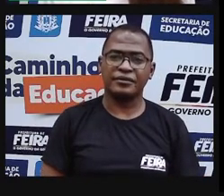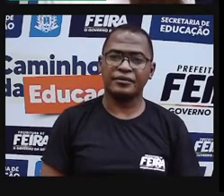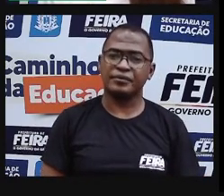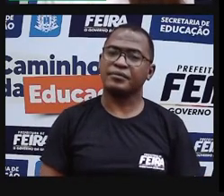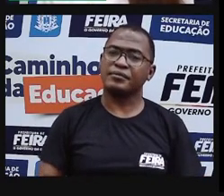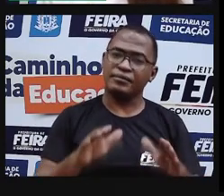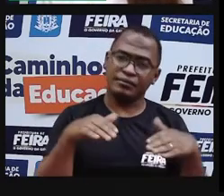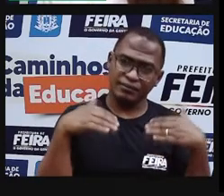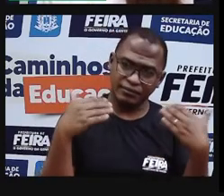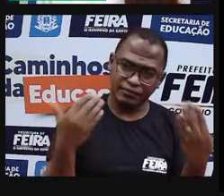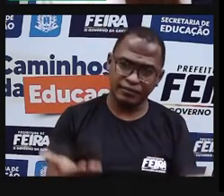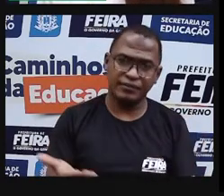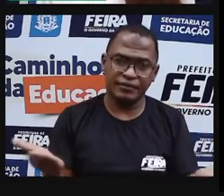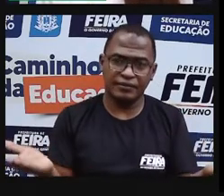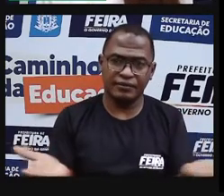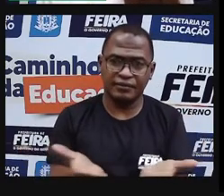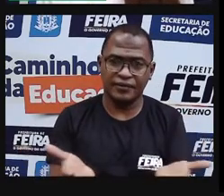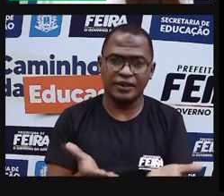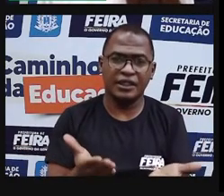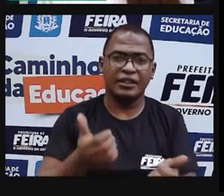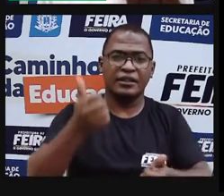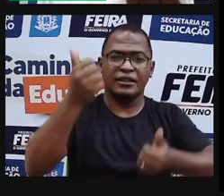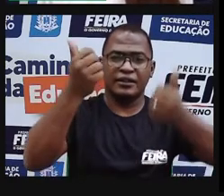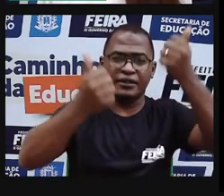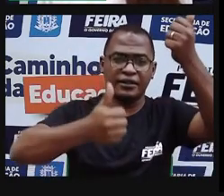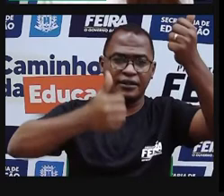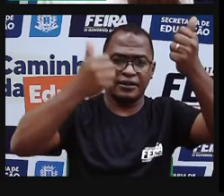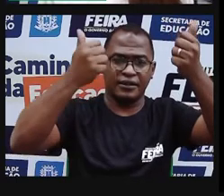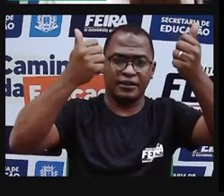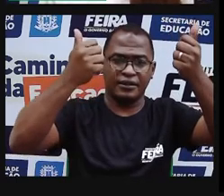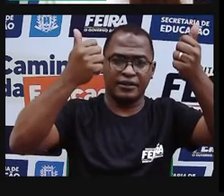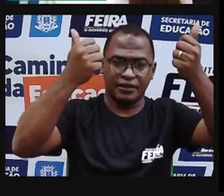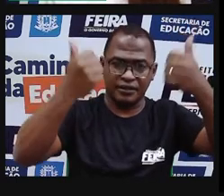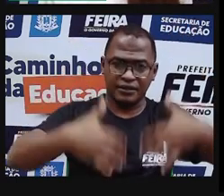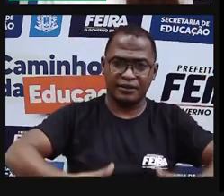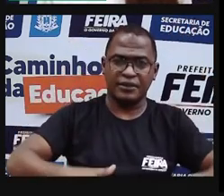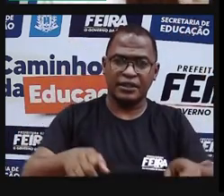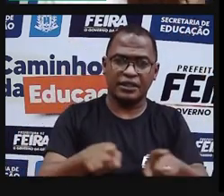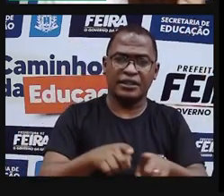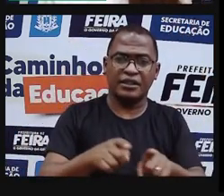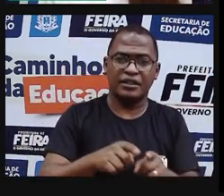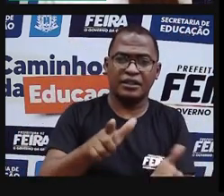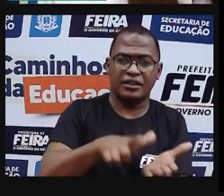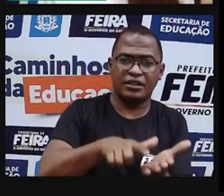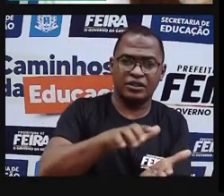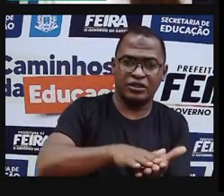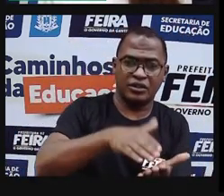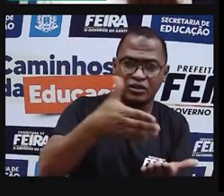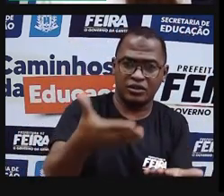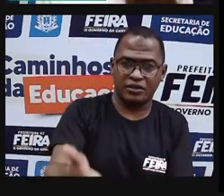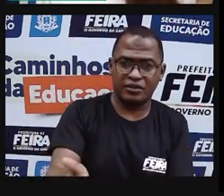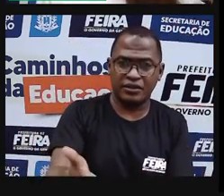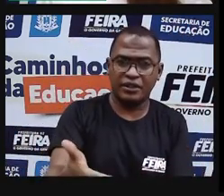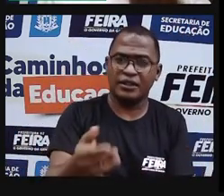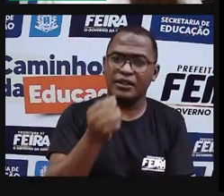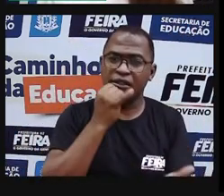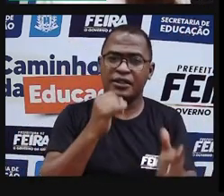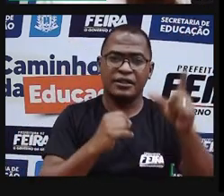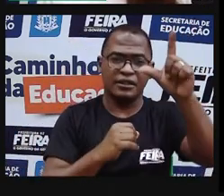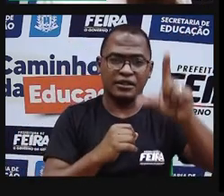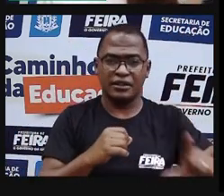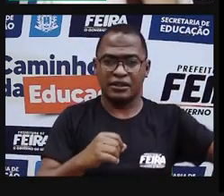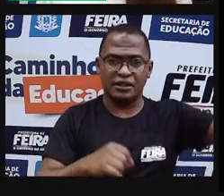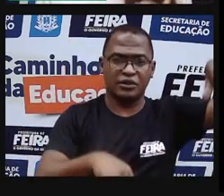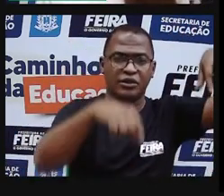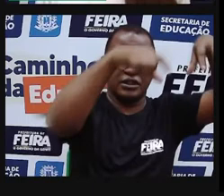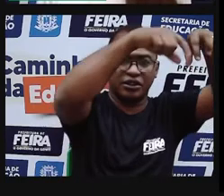Então, vamos ver, né? Que a xilografura, ela anda atrelada à literatura de cordel, mas ela vai